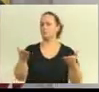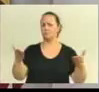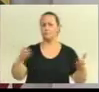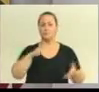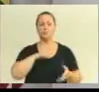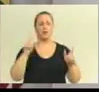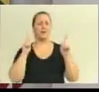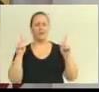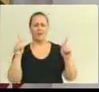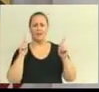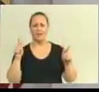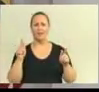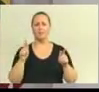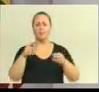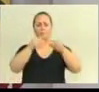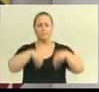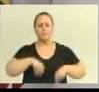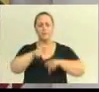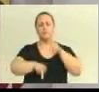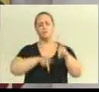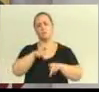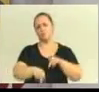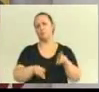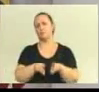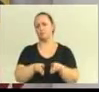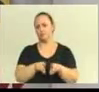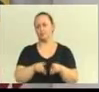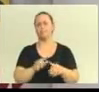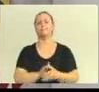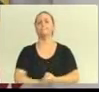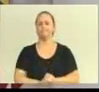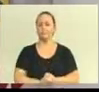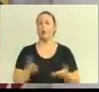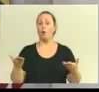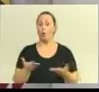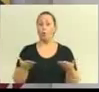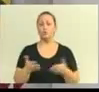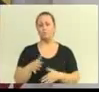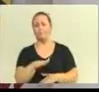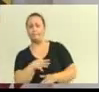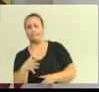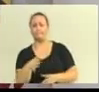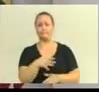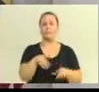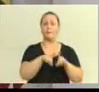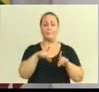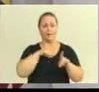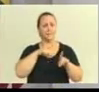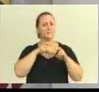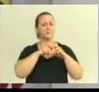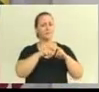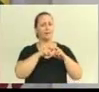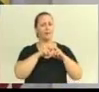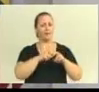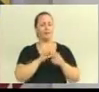consequências negativas na nossa população. Hoje, bem ou mal, nós temos o transporte rodando. Nós temos 140